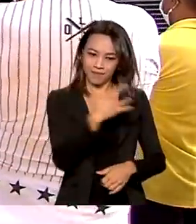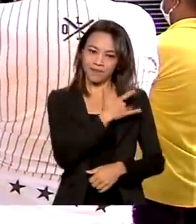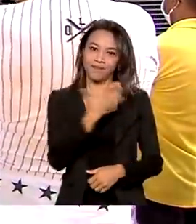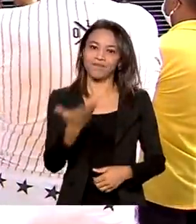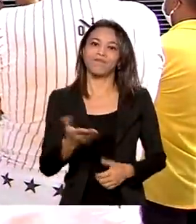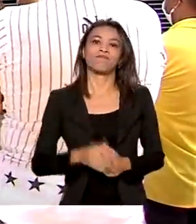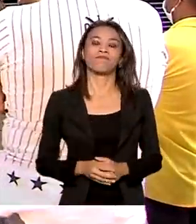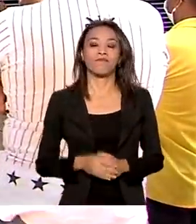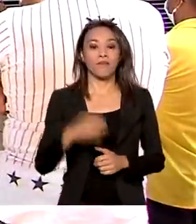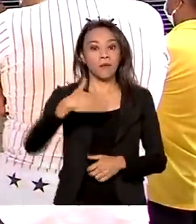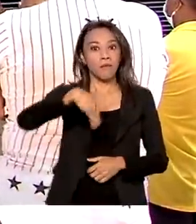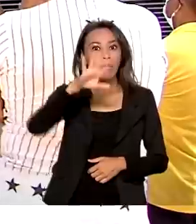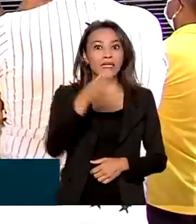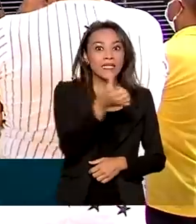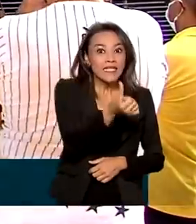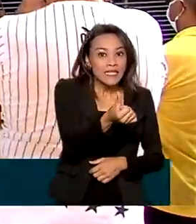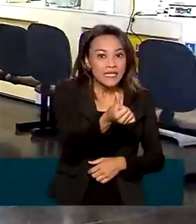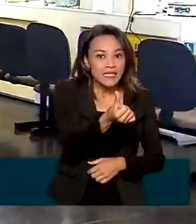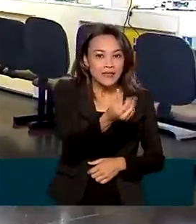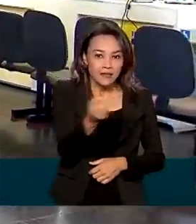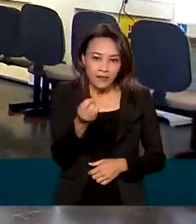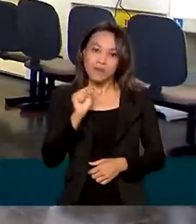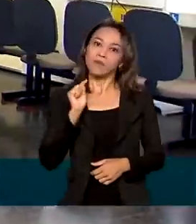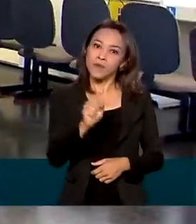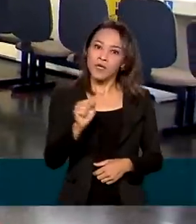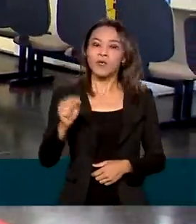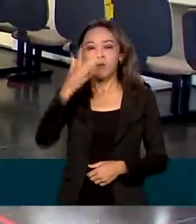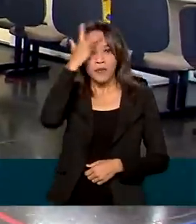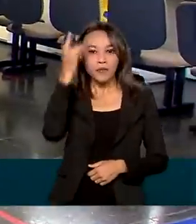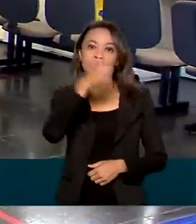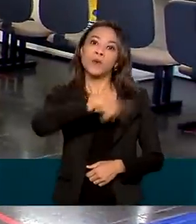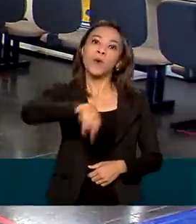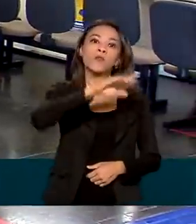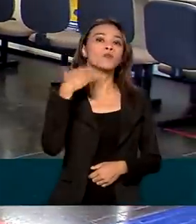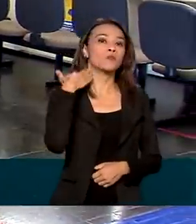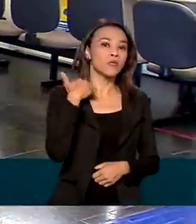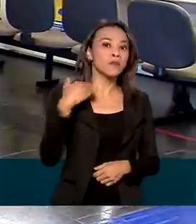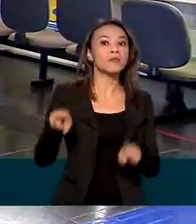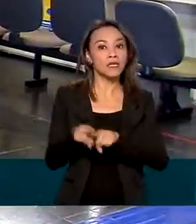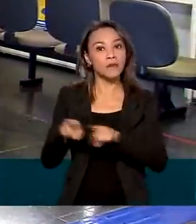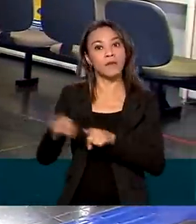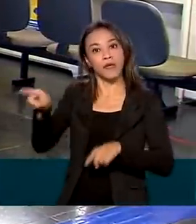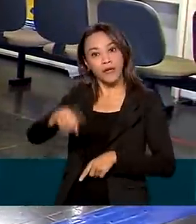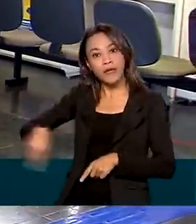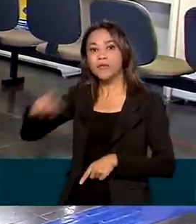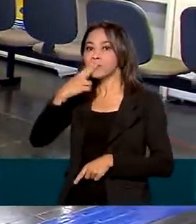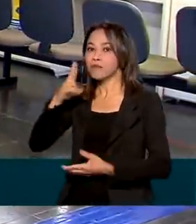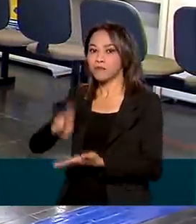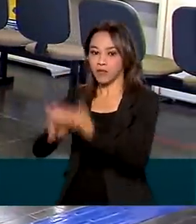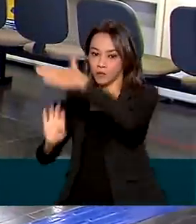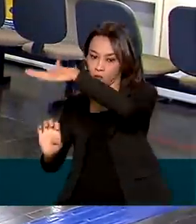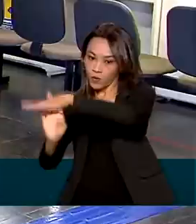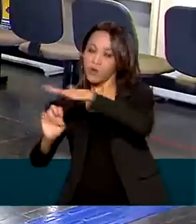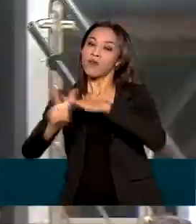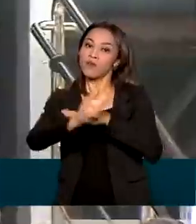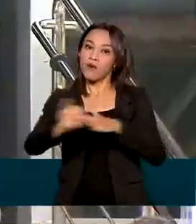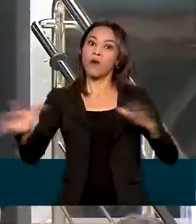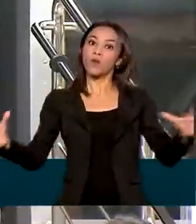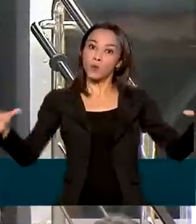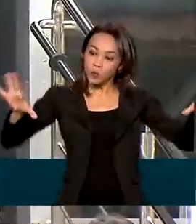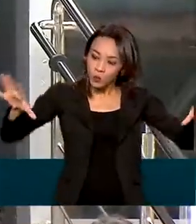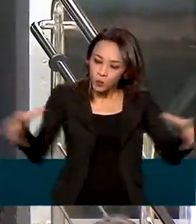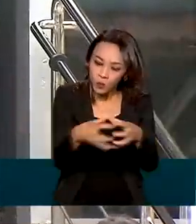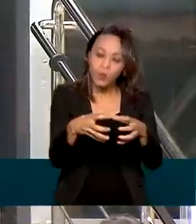São mais de 600 mil bancários e trabalhadores dos Correios que vão entrar no grupo prioritário da vacinação